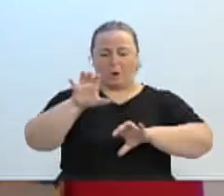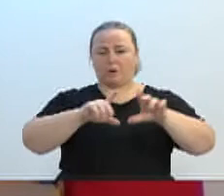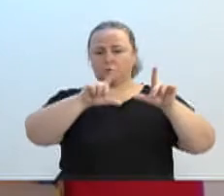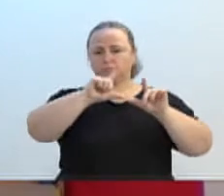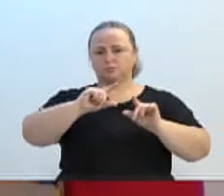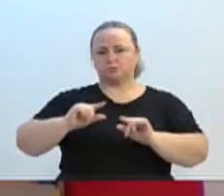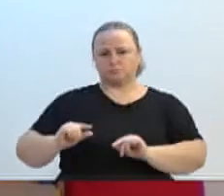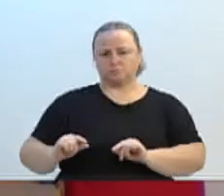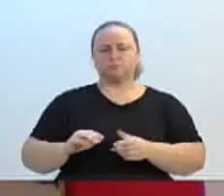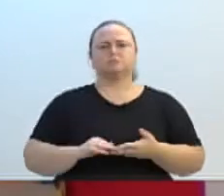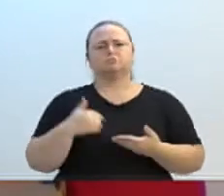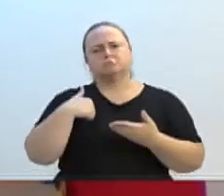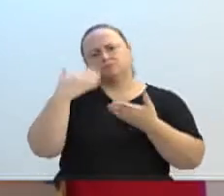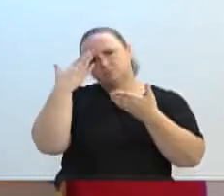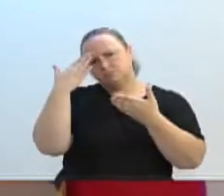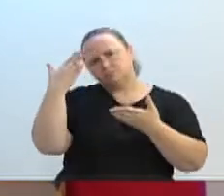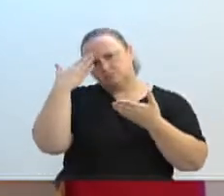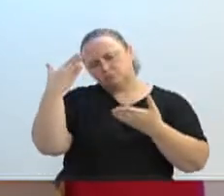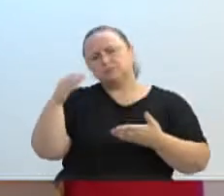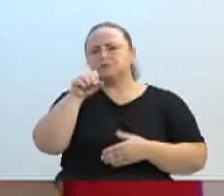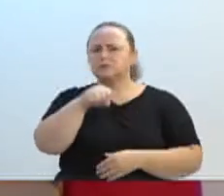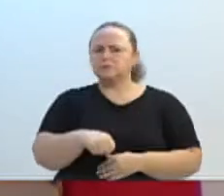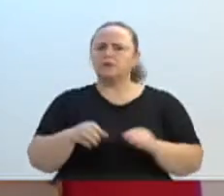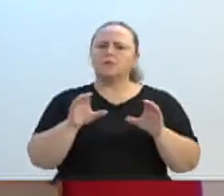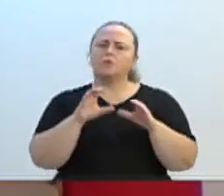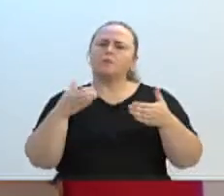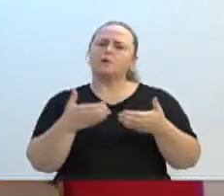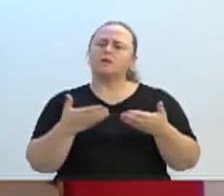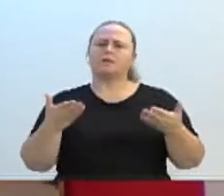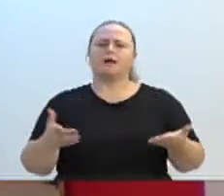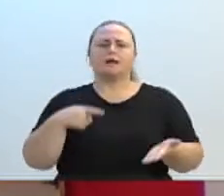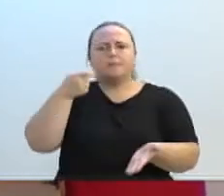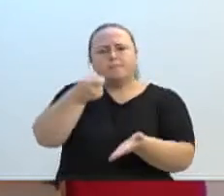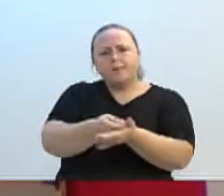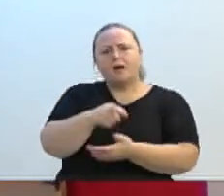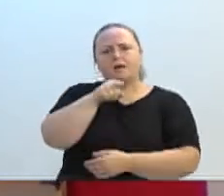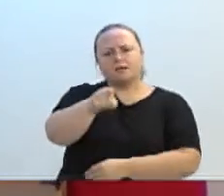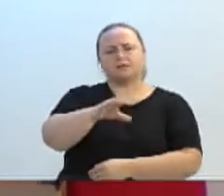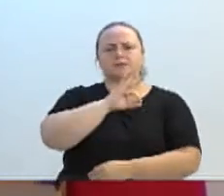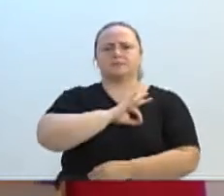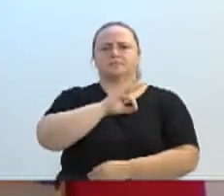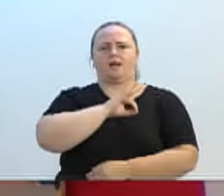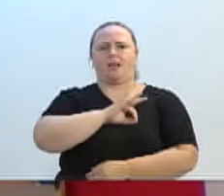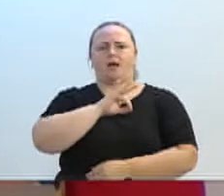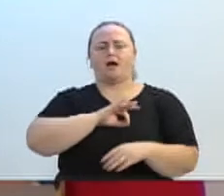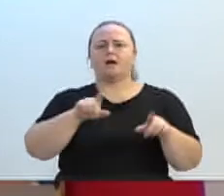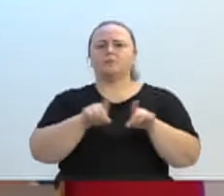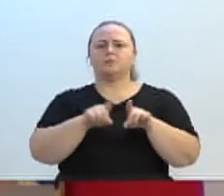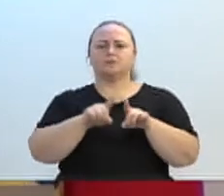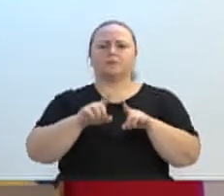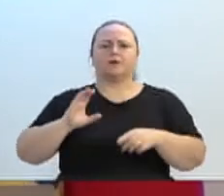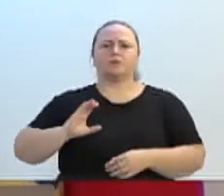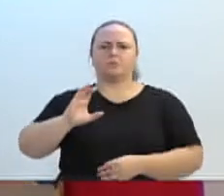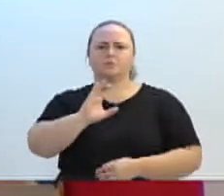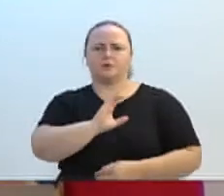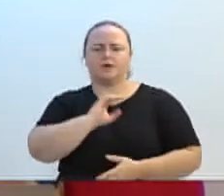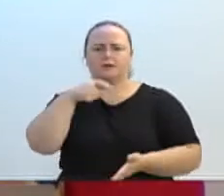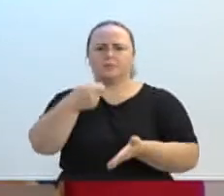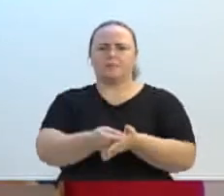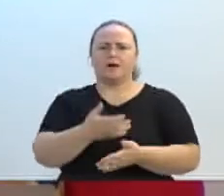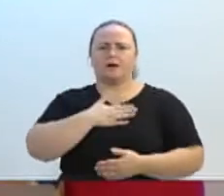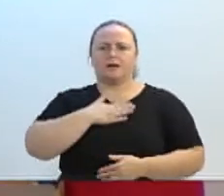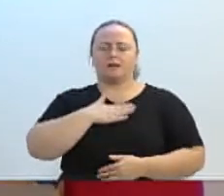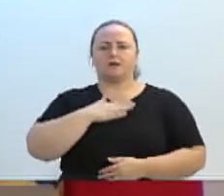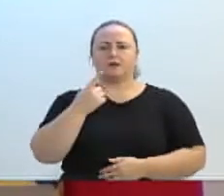é atendida. Eu agradeço porque a comunidade paga o seu salário, prefeito, de todos os cargos comissionados, paga de nós, 15 vereadores,